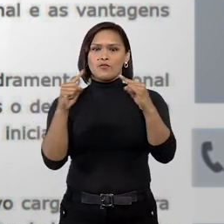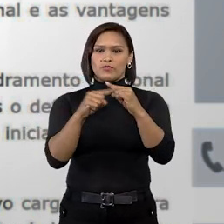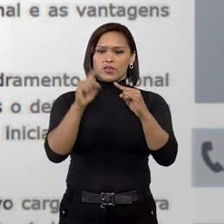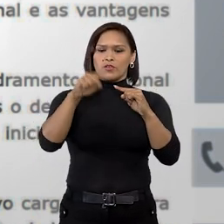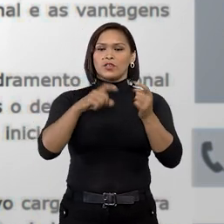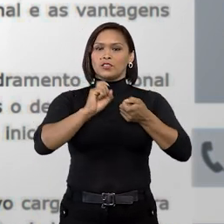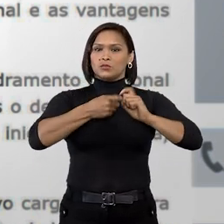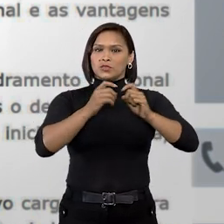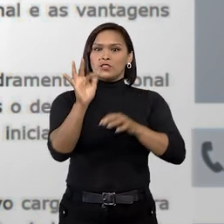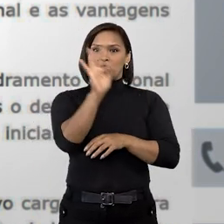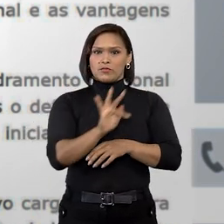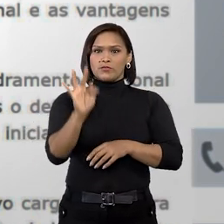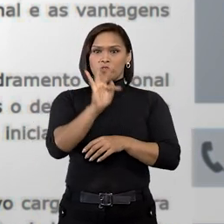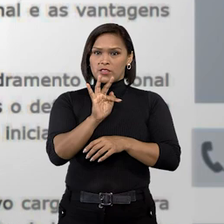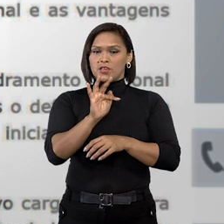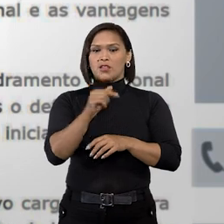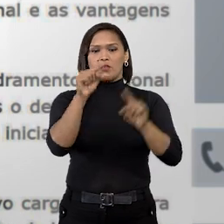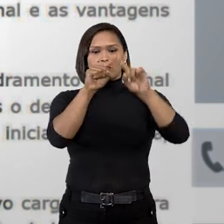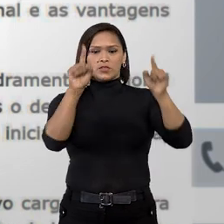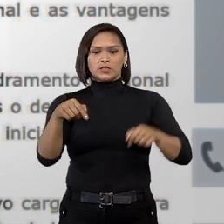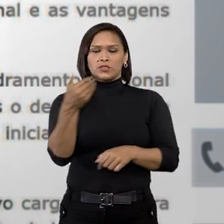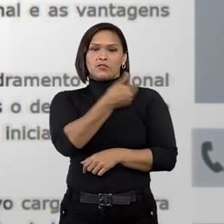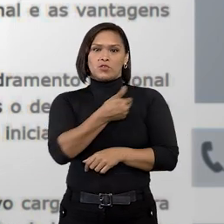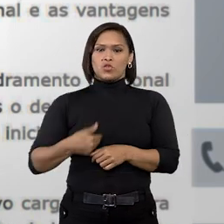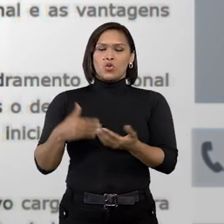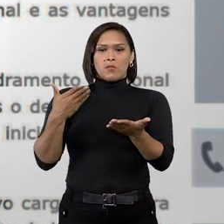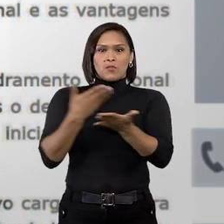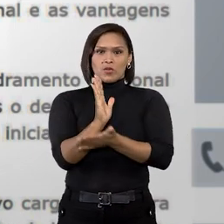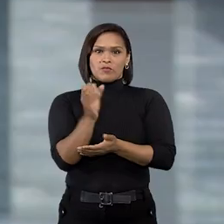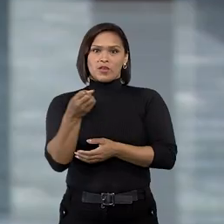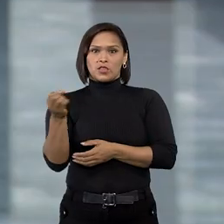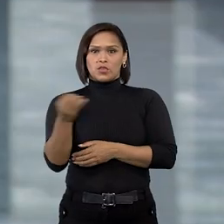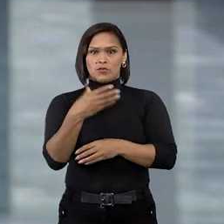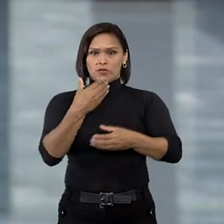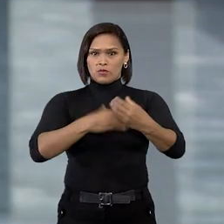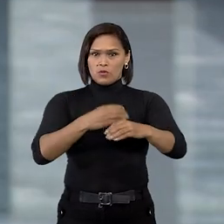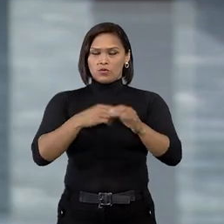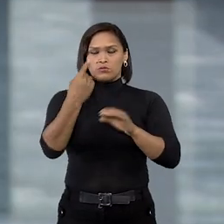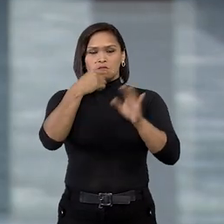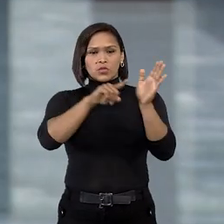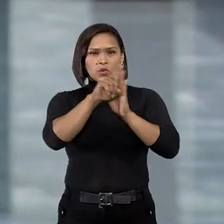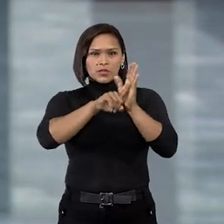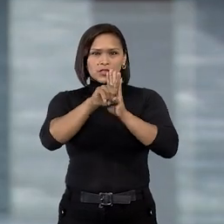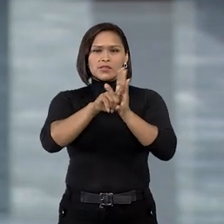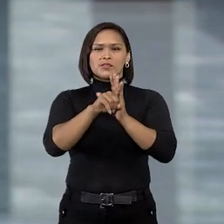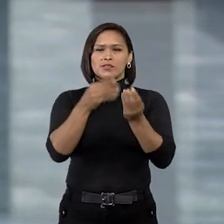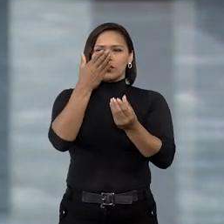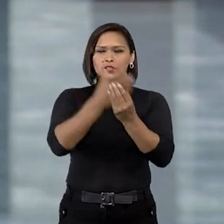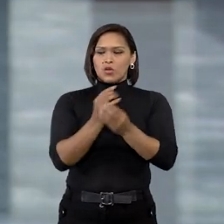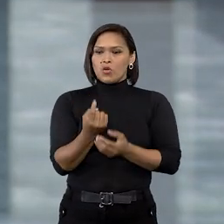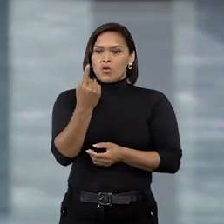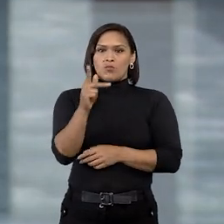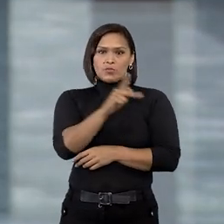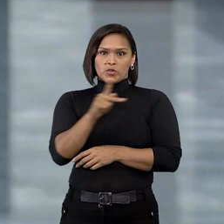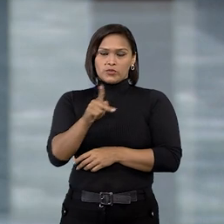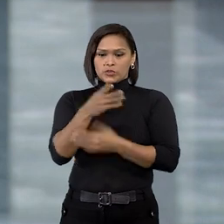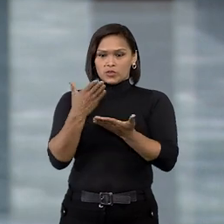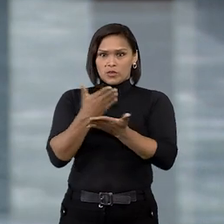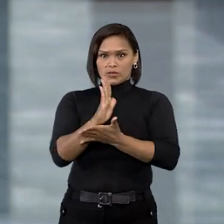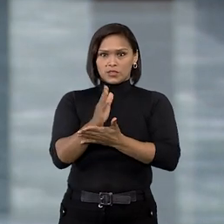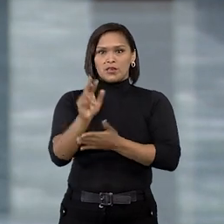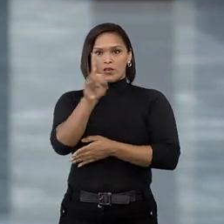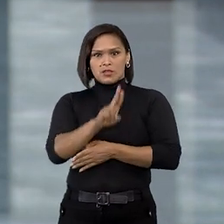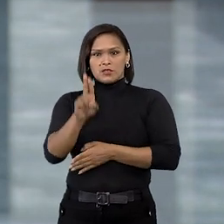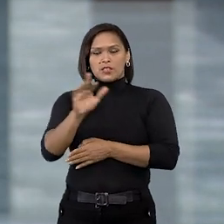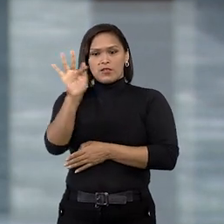entre a administração federal e o servidor aprovado em novo concurso. No caso analisado pelos ministros, um professor, ao entrar na